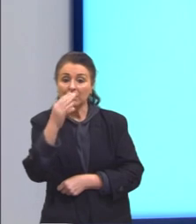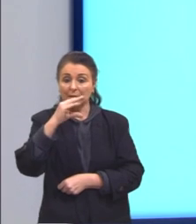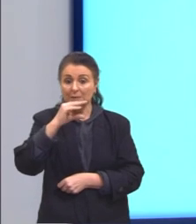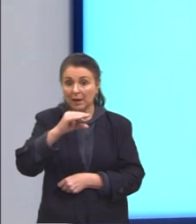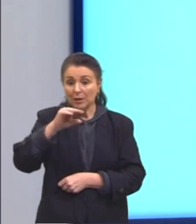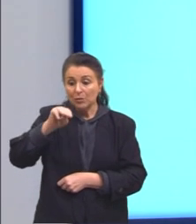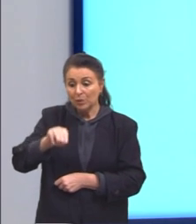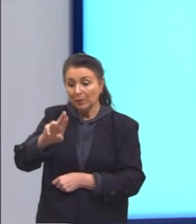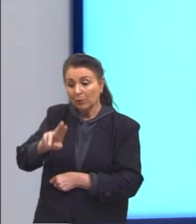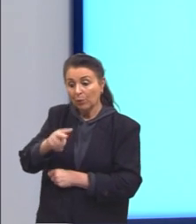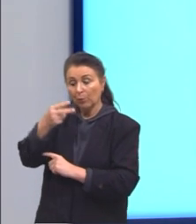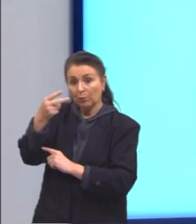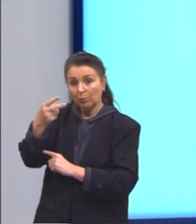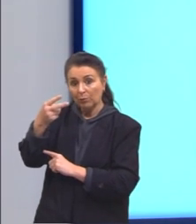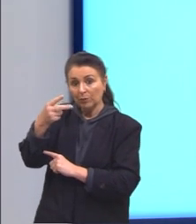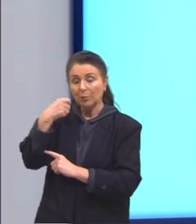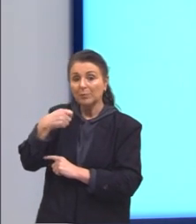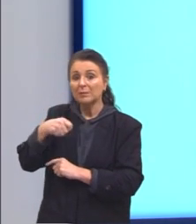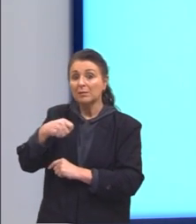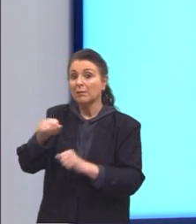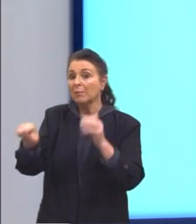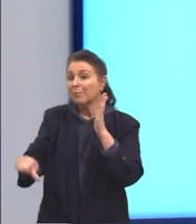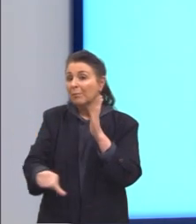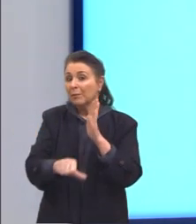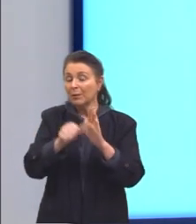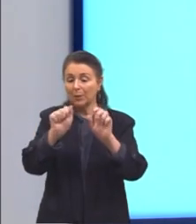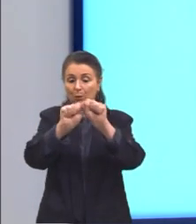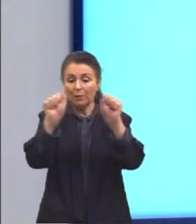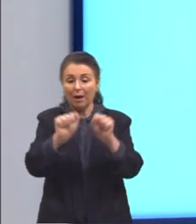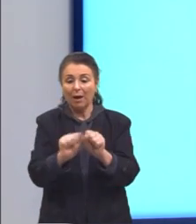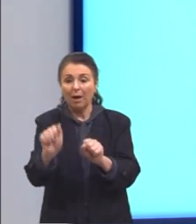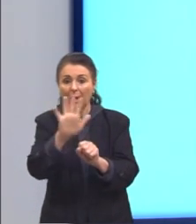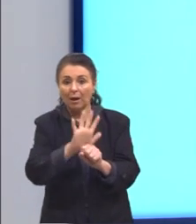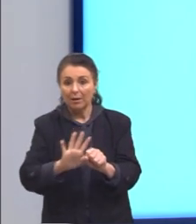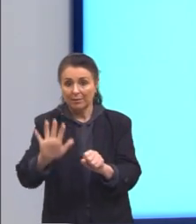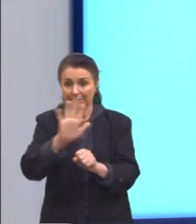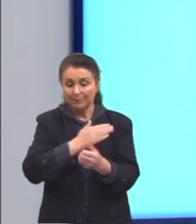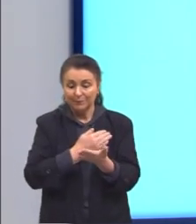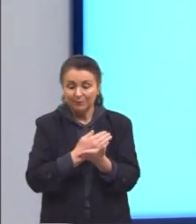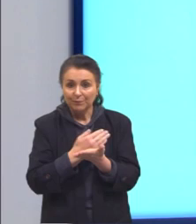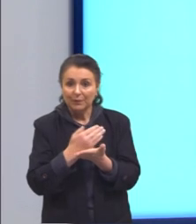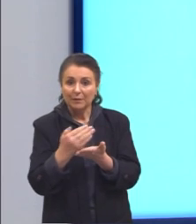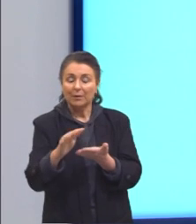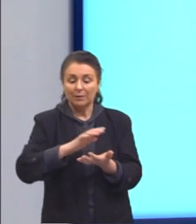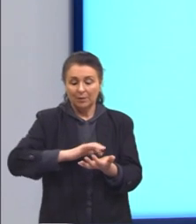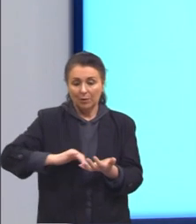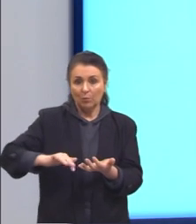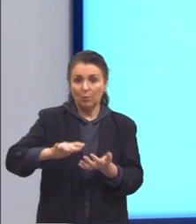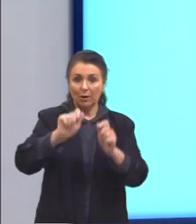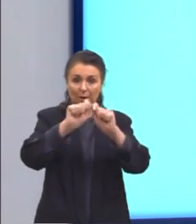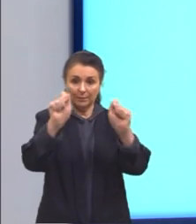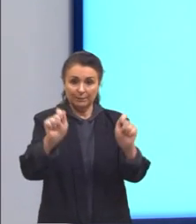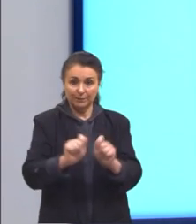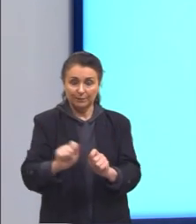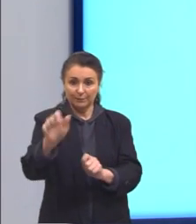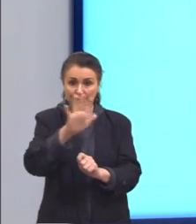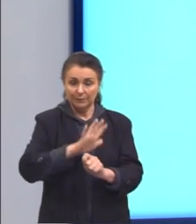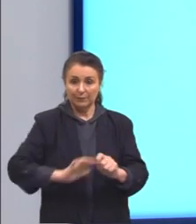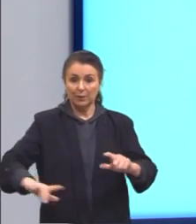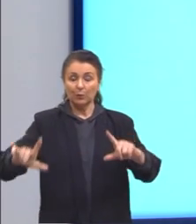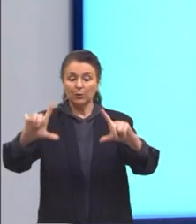por isso, nós precisamos primeiro da área. Nós vamos começar, então, calculando a área de um triângulo